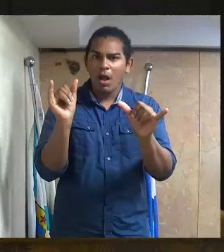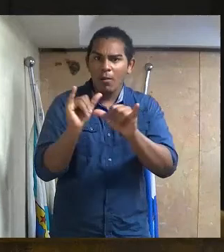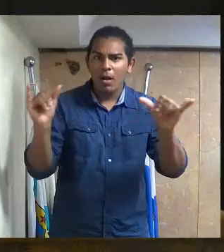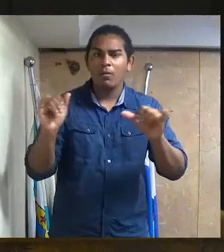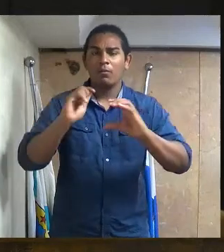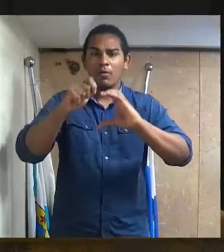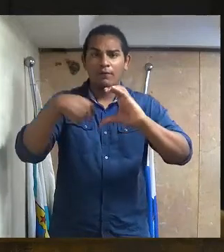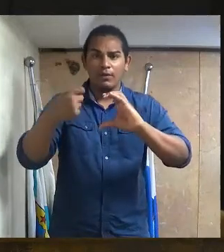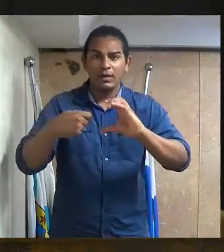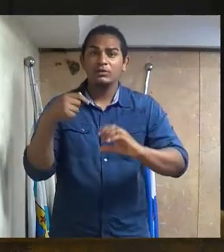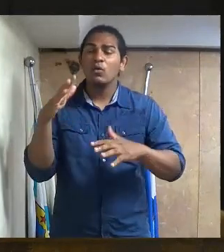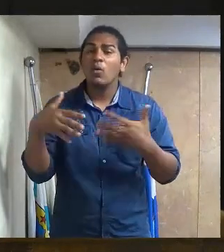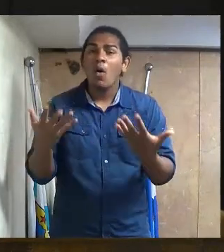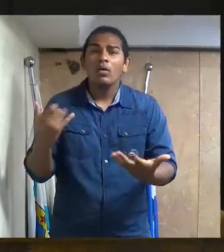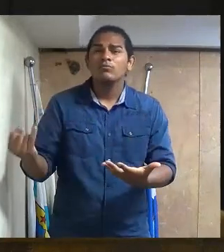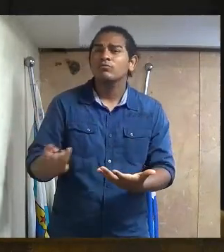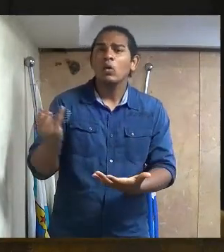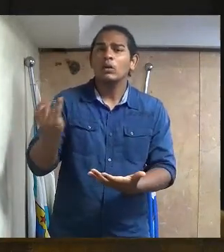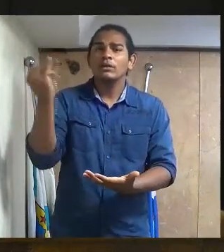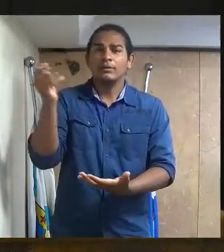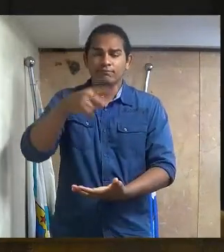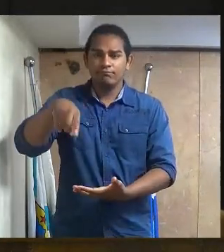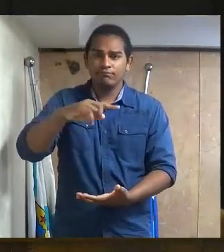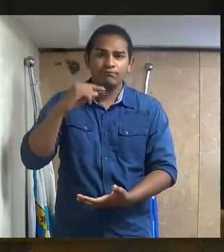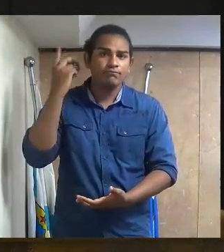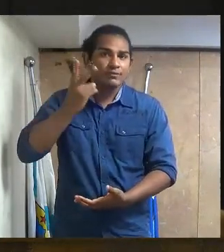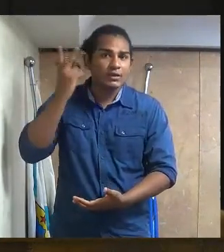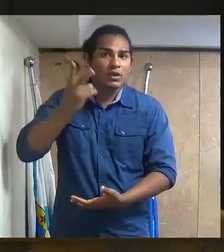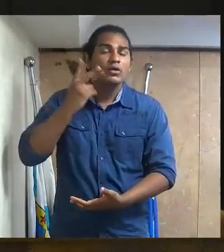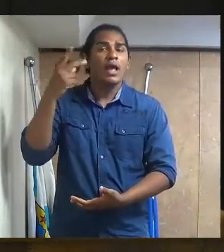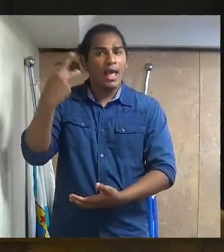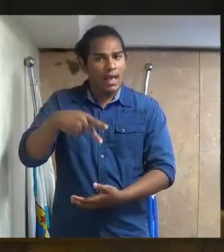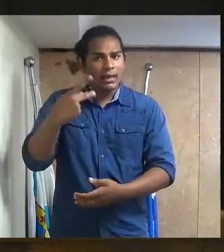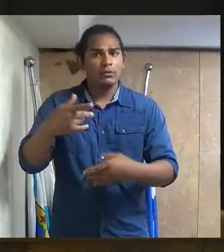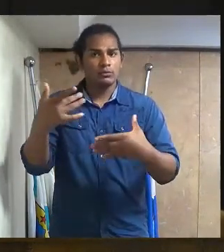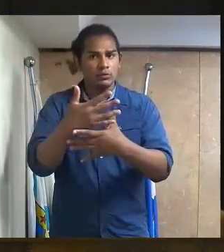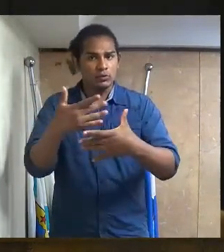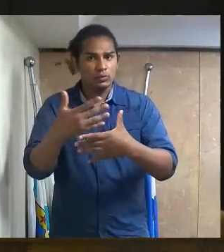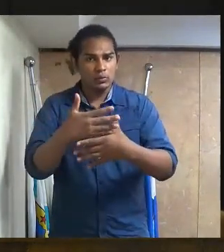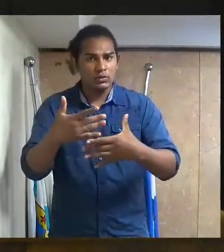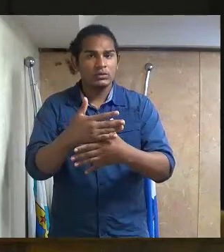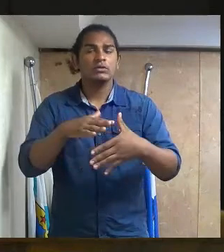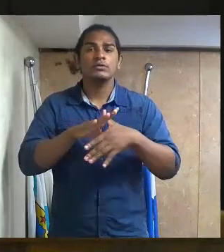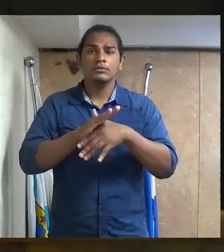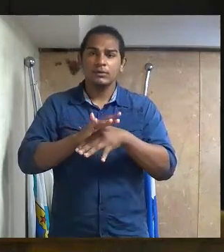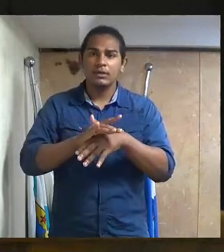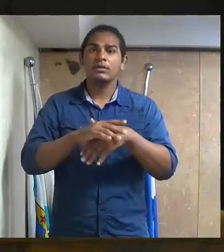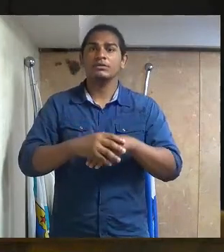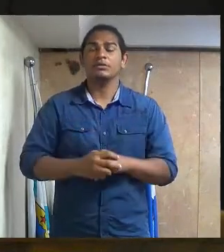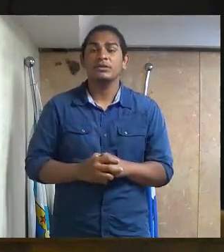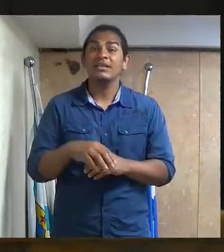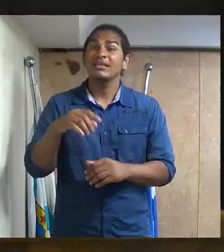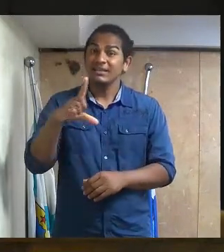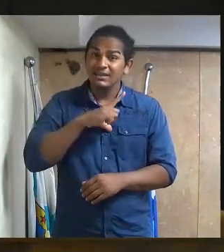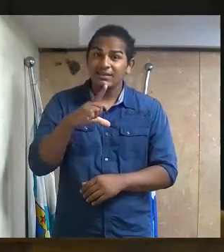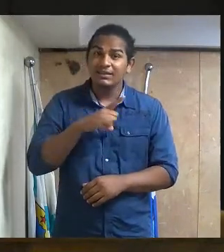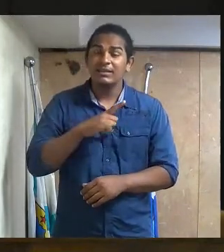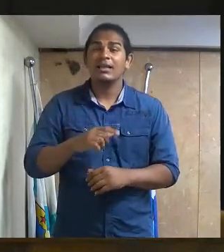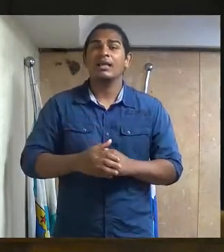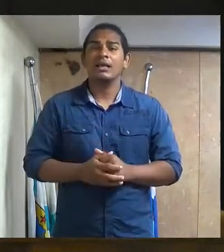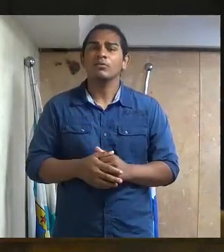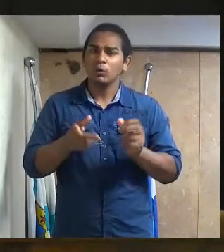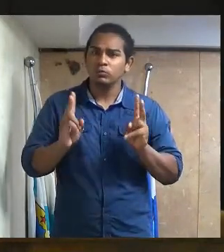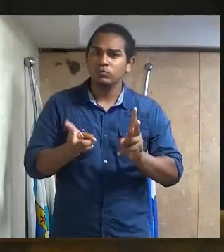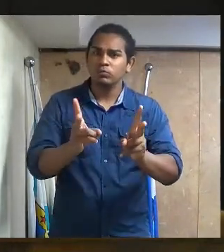da importância que os vereadores aqui de Duque de Caxias tiveram e vão ter na